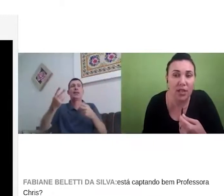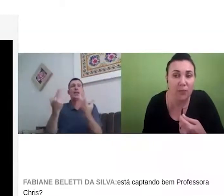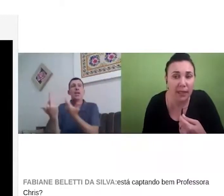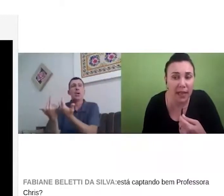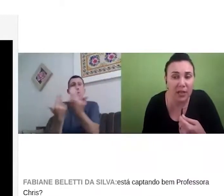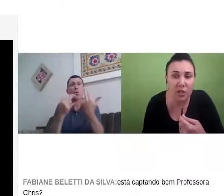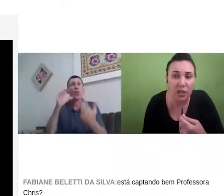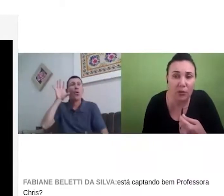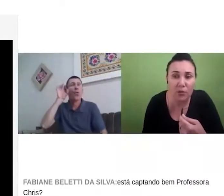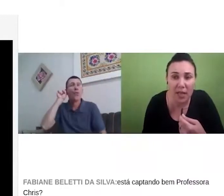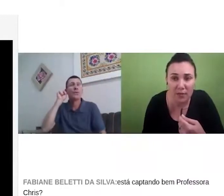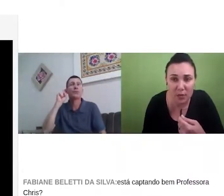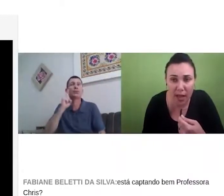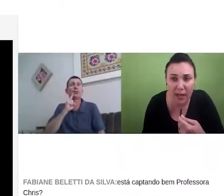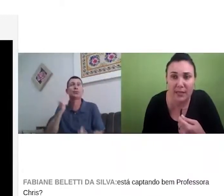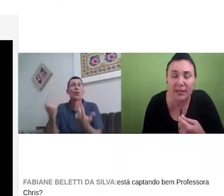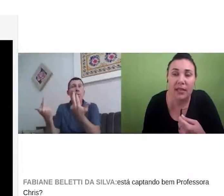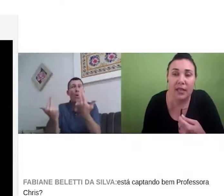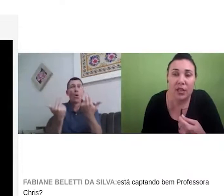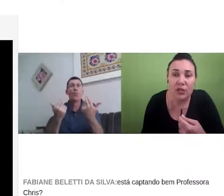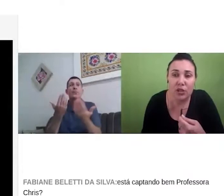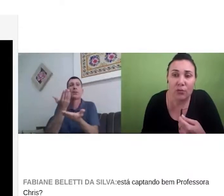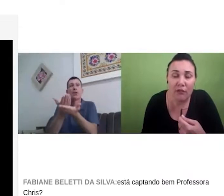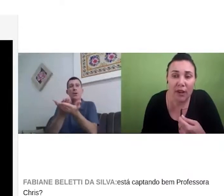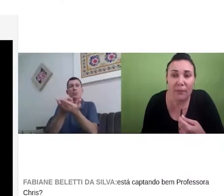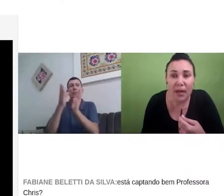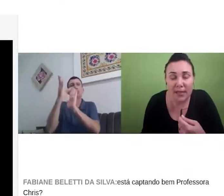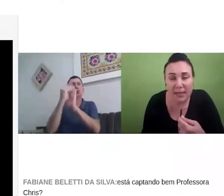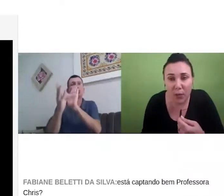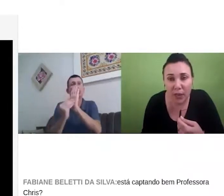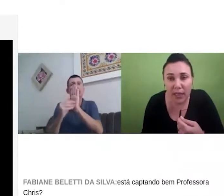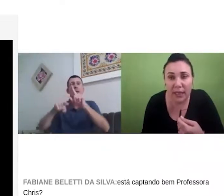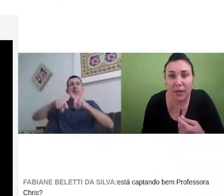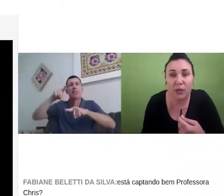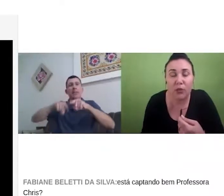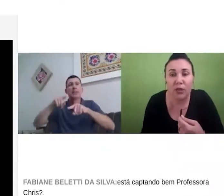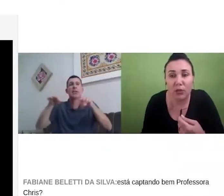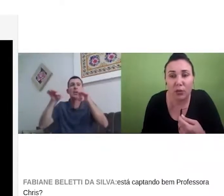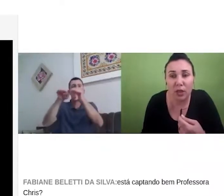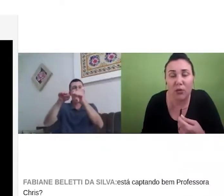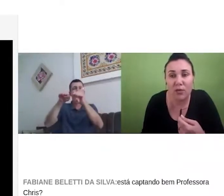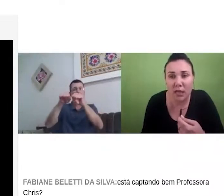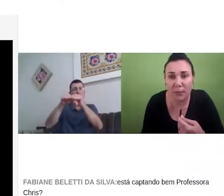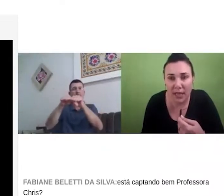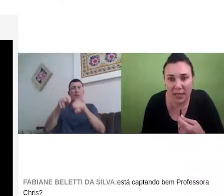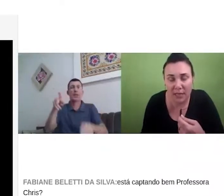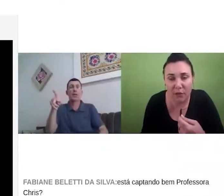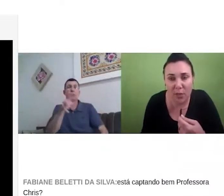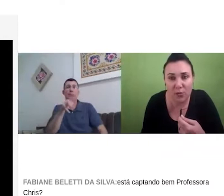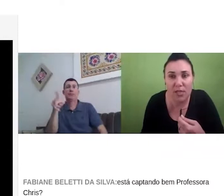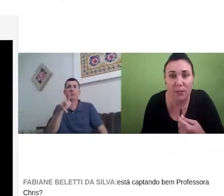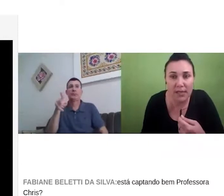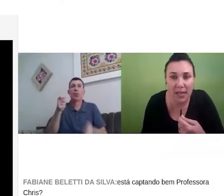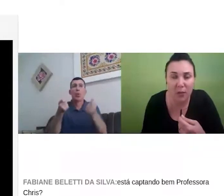utilizar de materiais, de recursos mais visuais, de uma fala mais tranquila, para que o tradutor consiga pegar essas